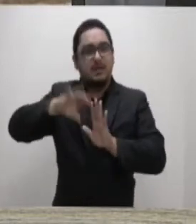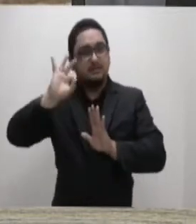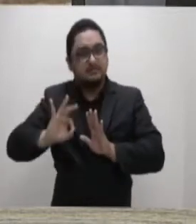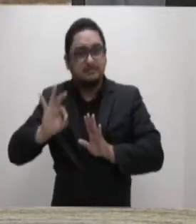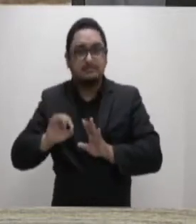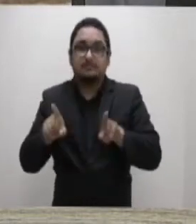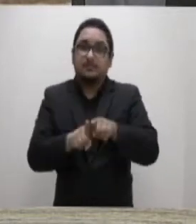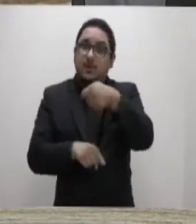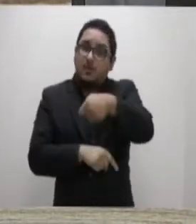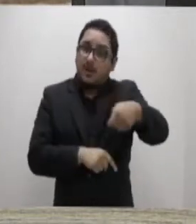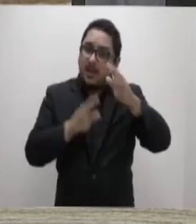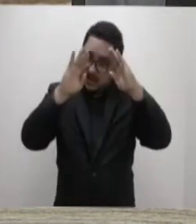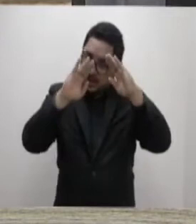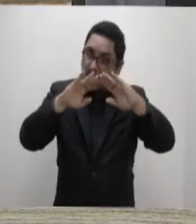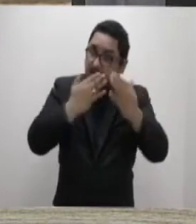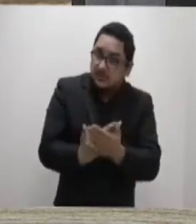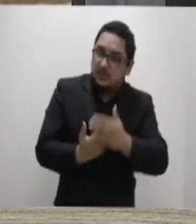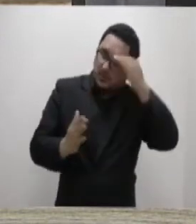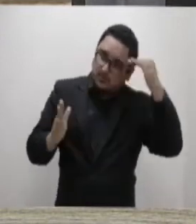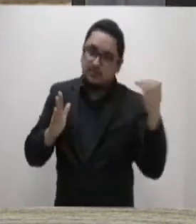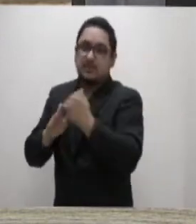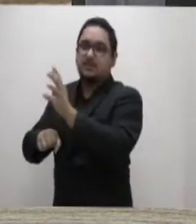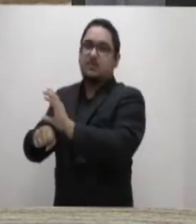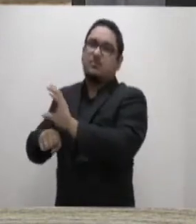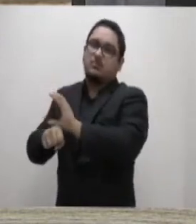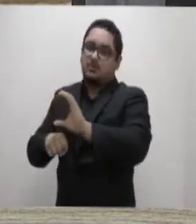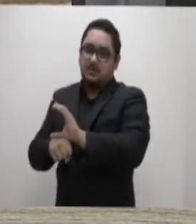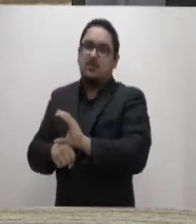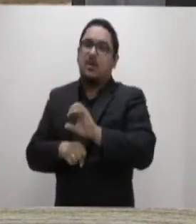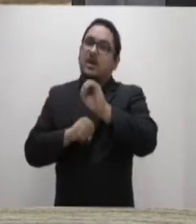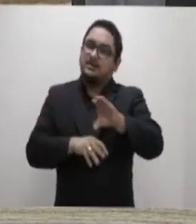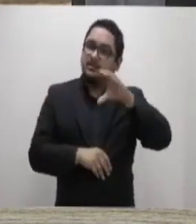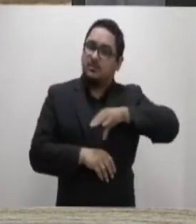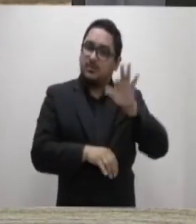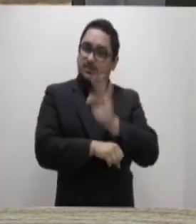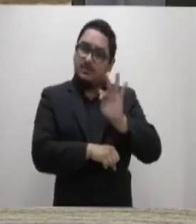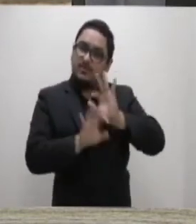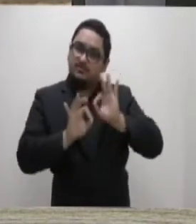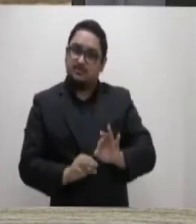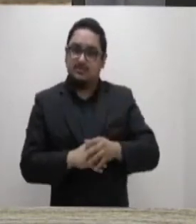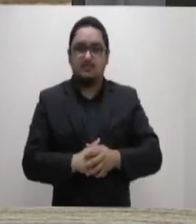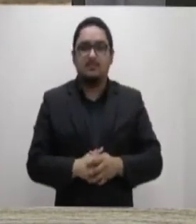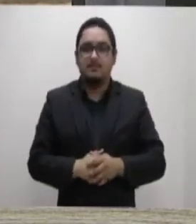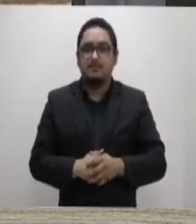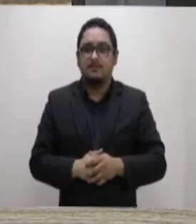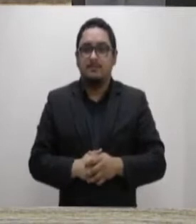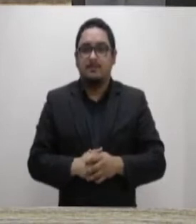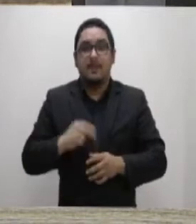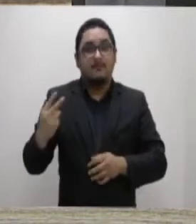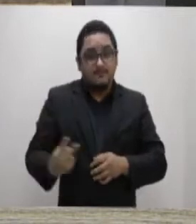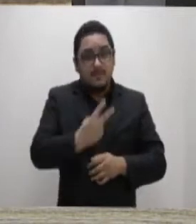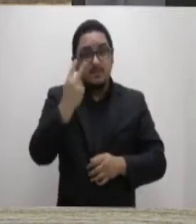às escolas a obediência à constituição no ensino da nossa língua. Valorizar a norma